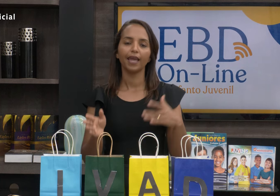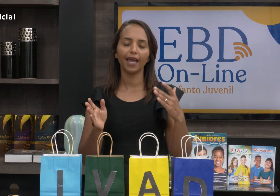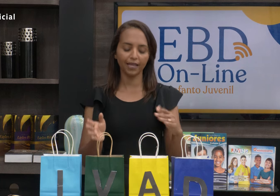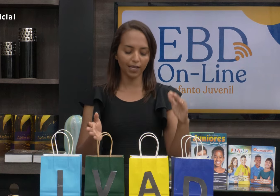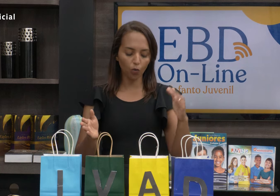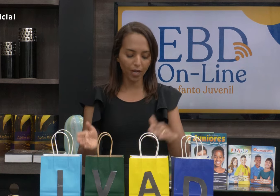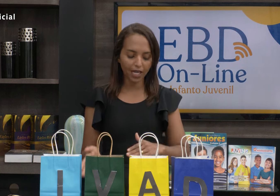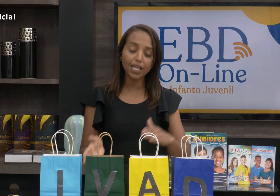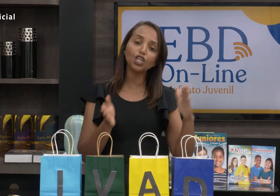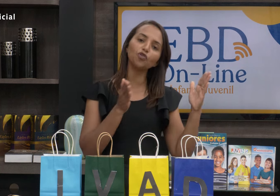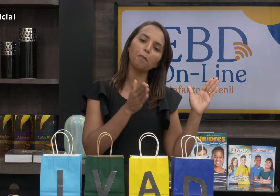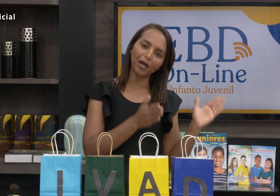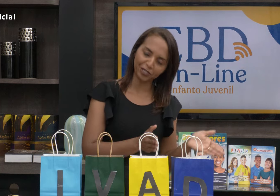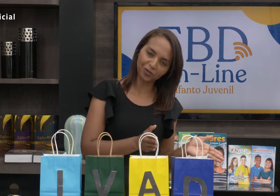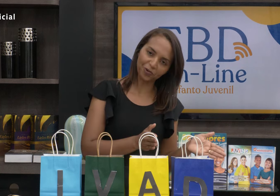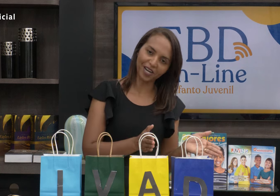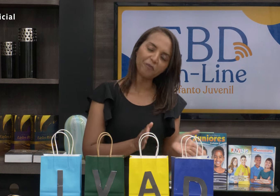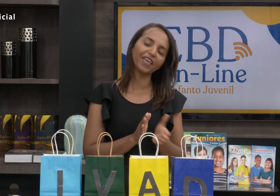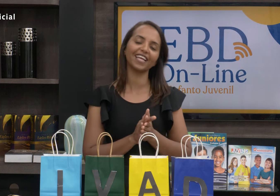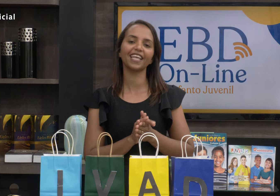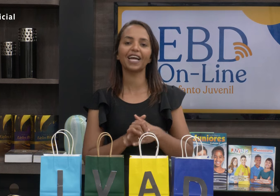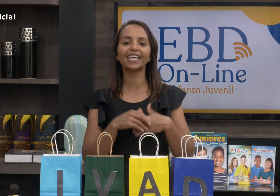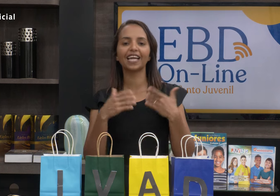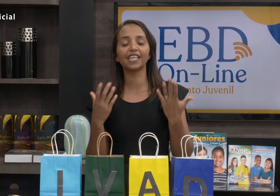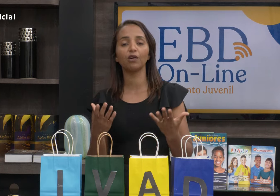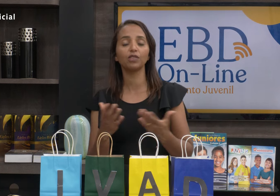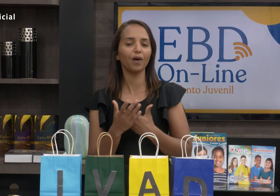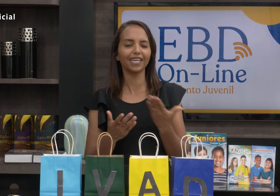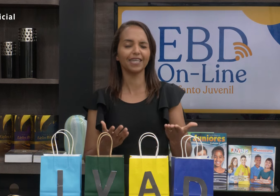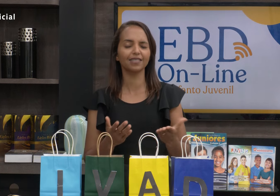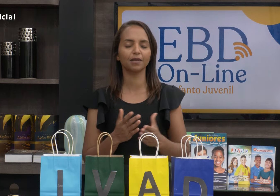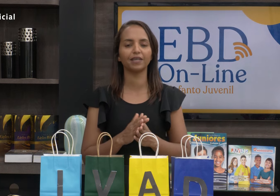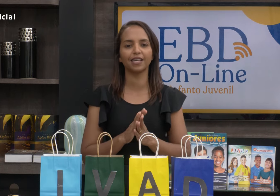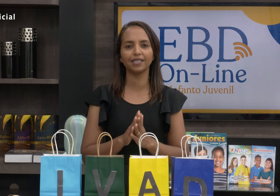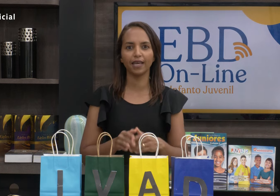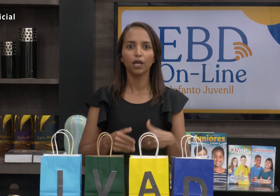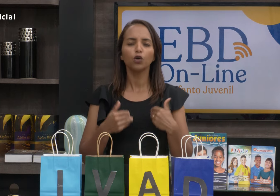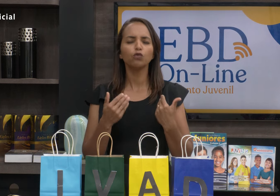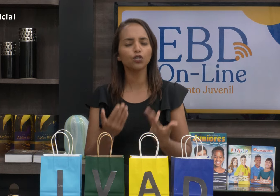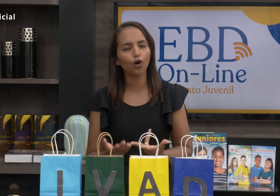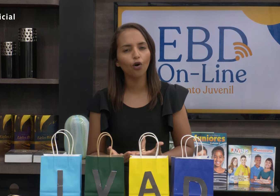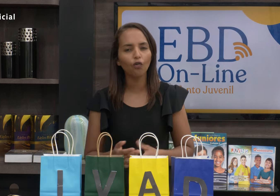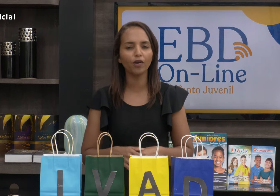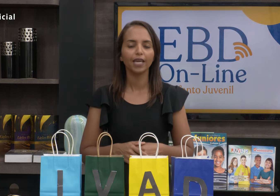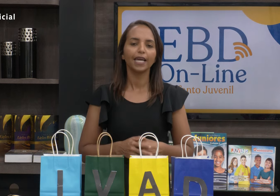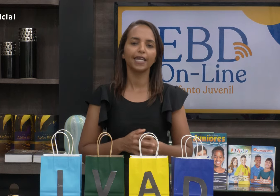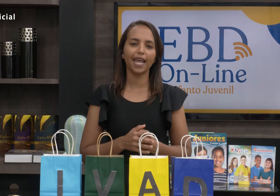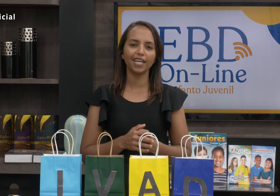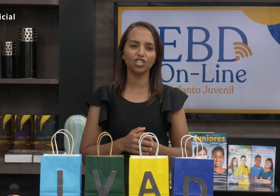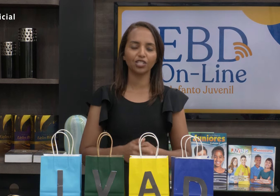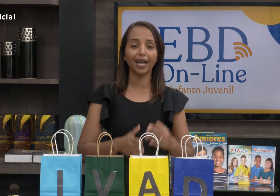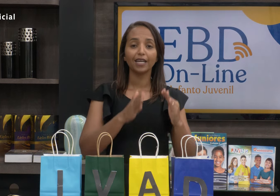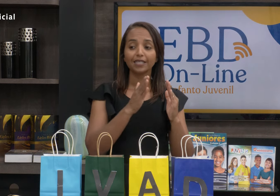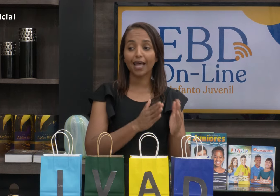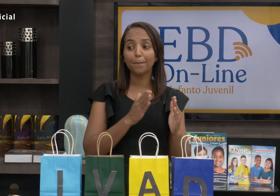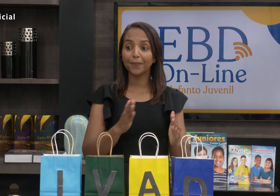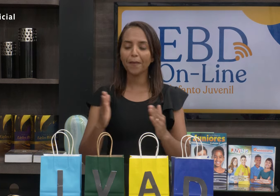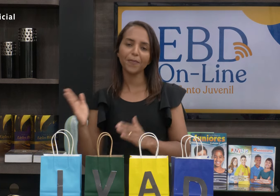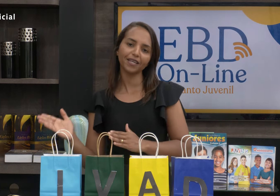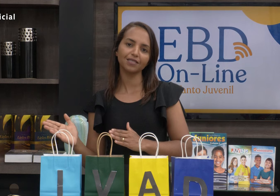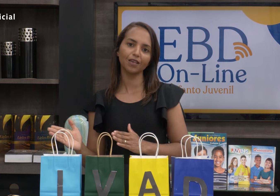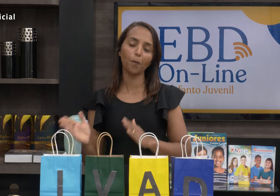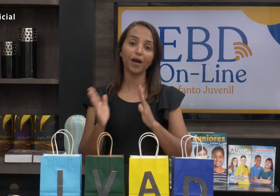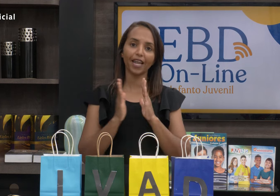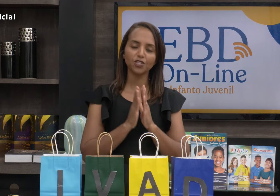rei. É ainda o Menino Pastor, né? Ainda é, não a criança, mas ainda é o jovem que ainda está na